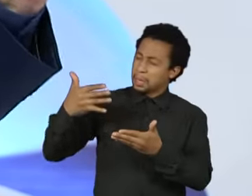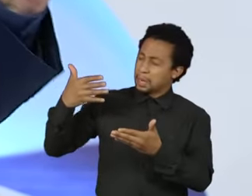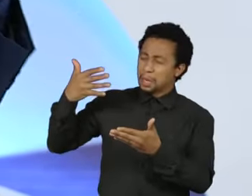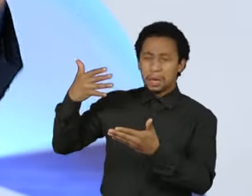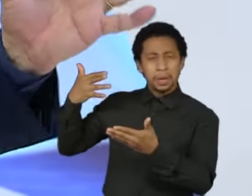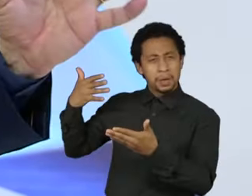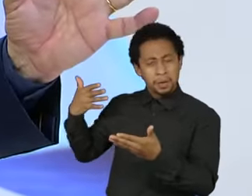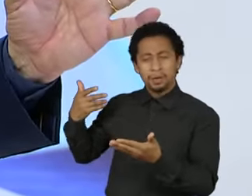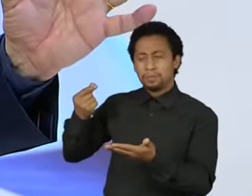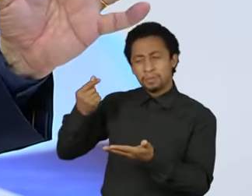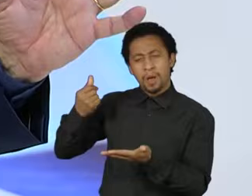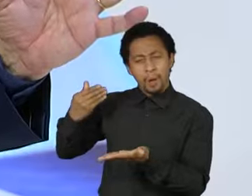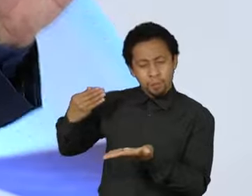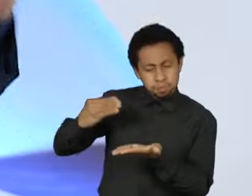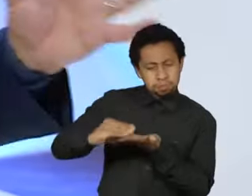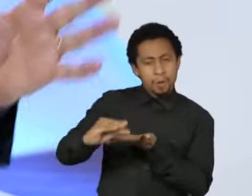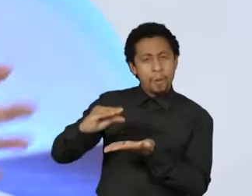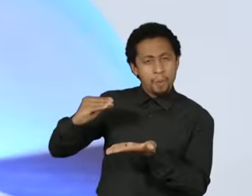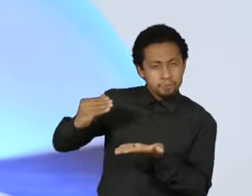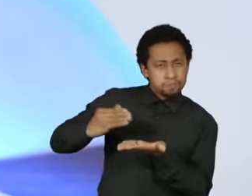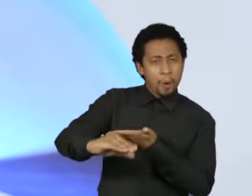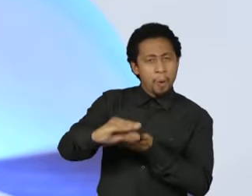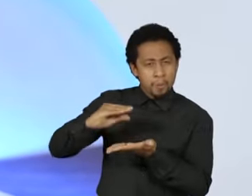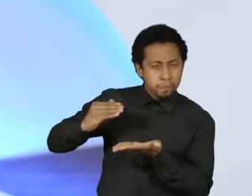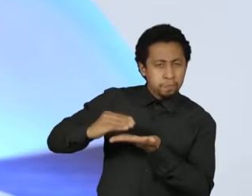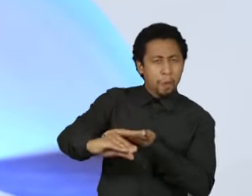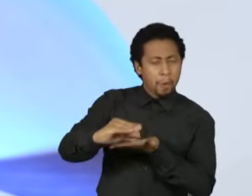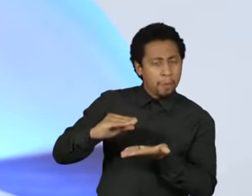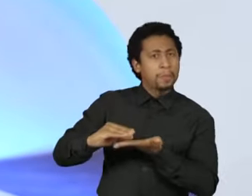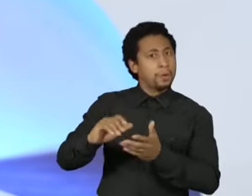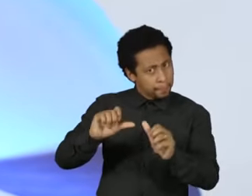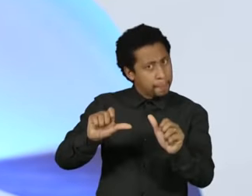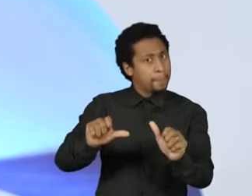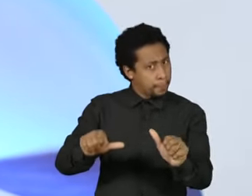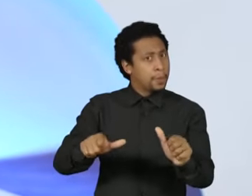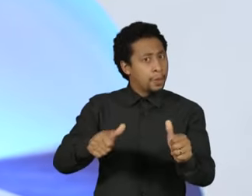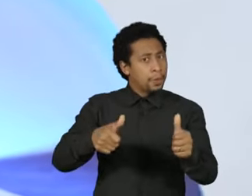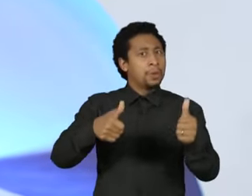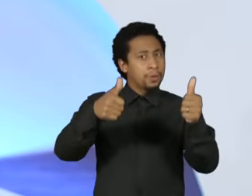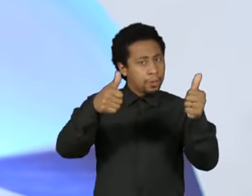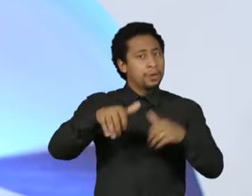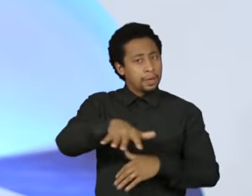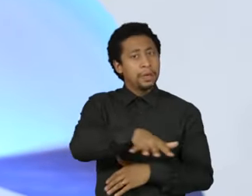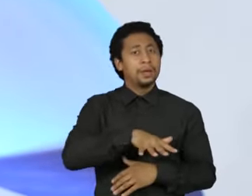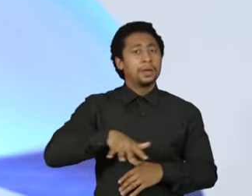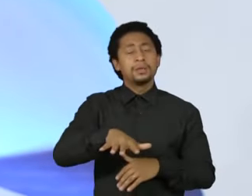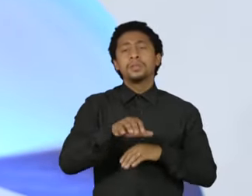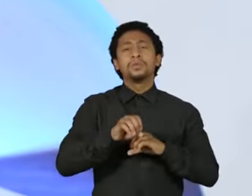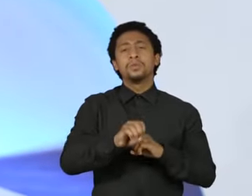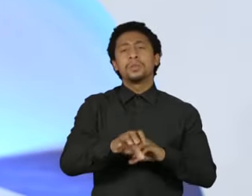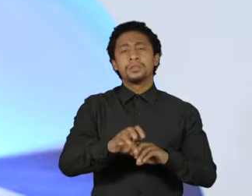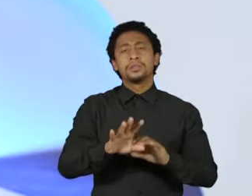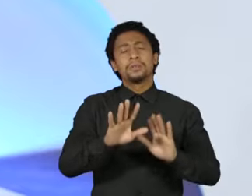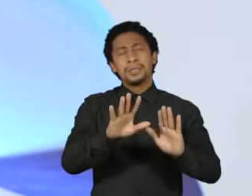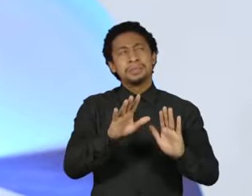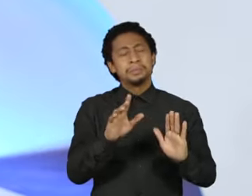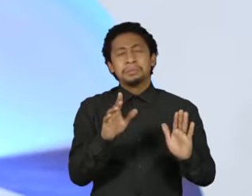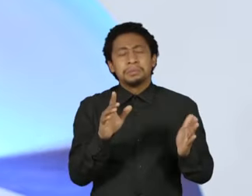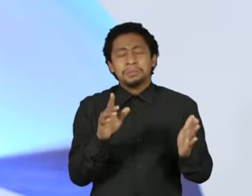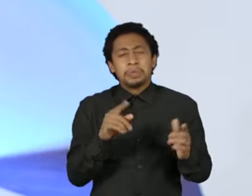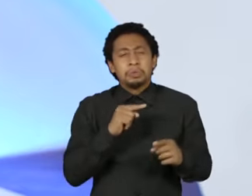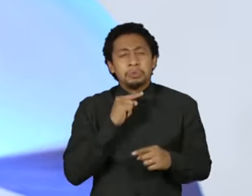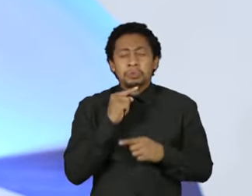ampliamos muito o investimento em educação. E aí a pergunta que não quer calar é o seguinte,